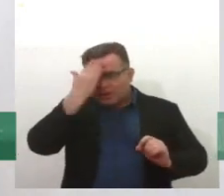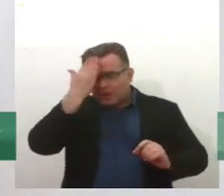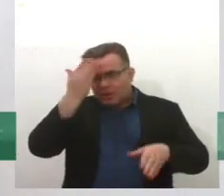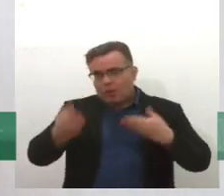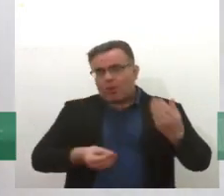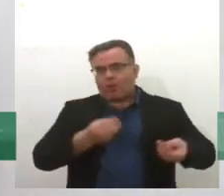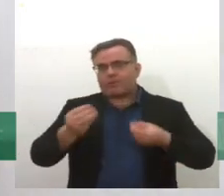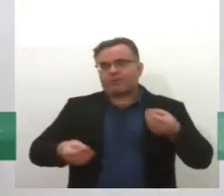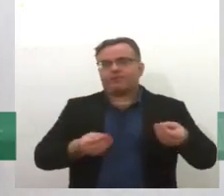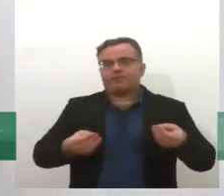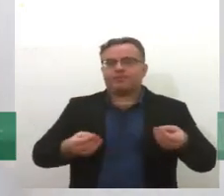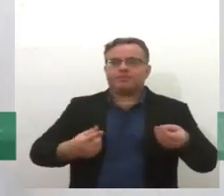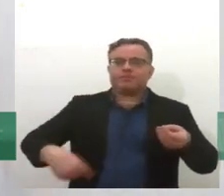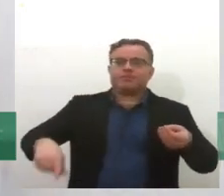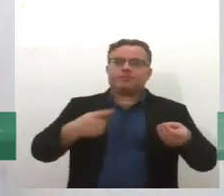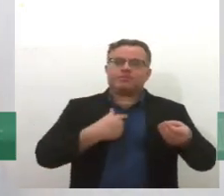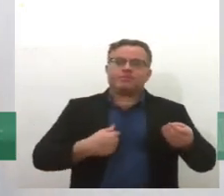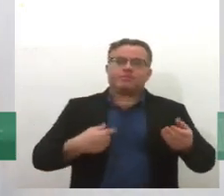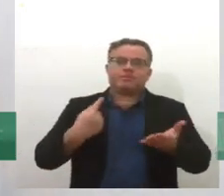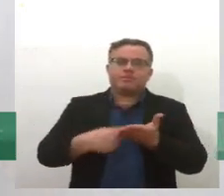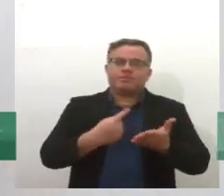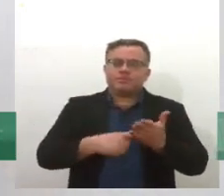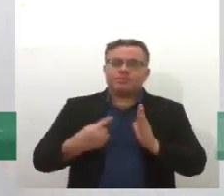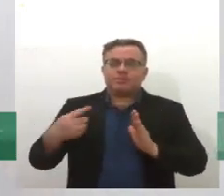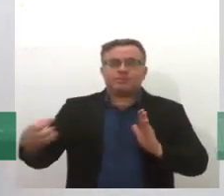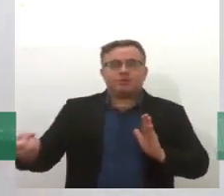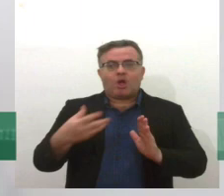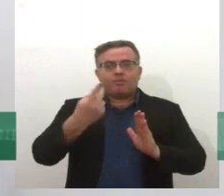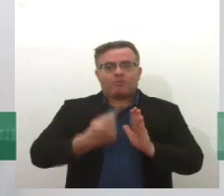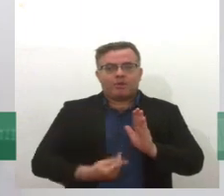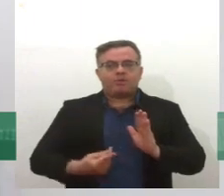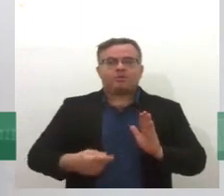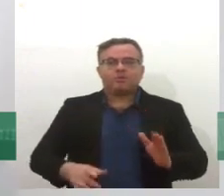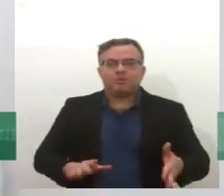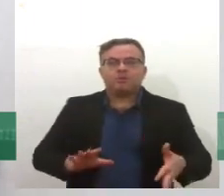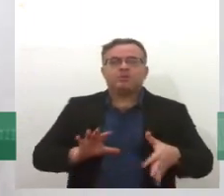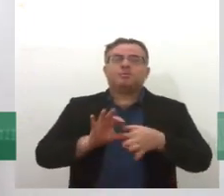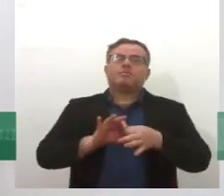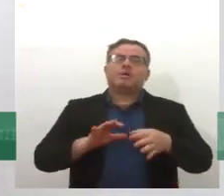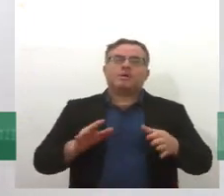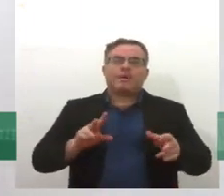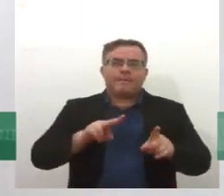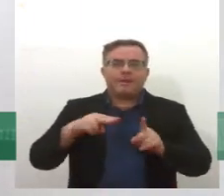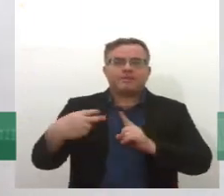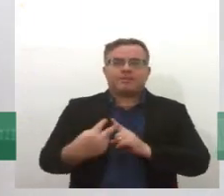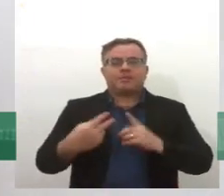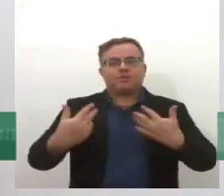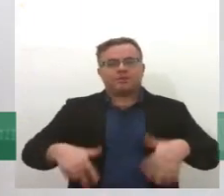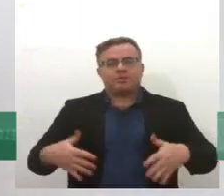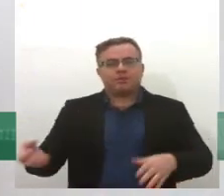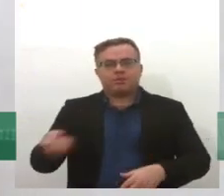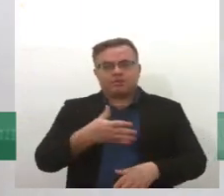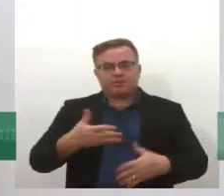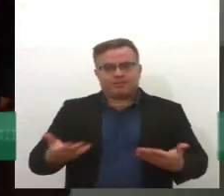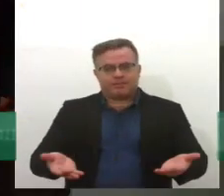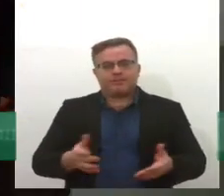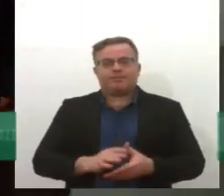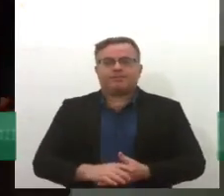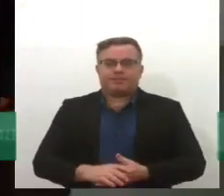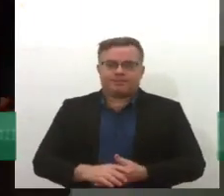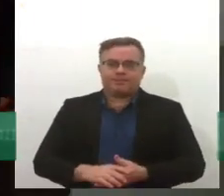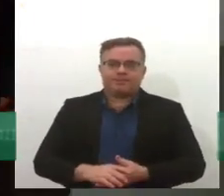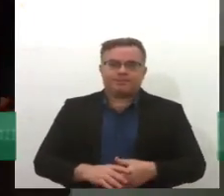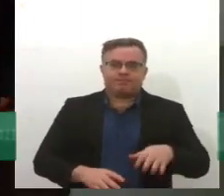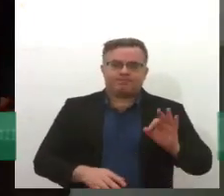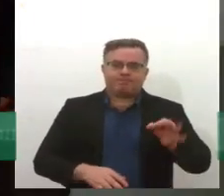novos projetos e novas perspectivas de serviços de saúde para a população. No que se refere